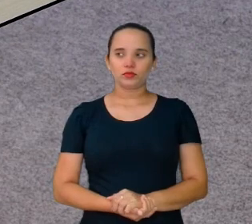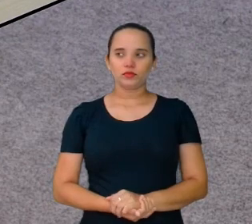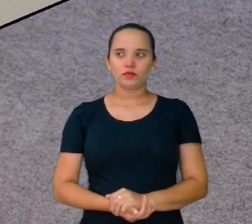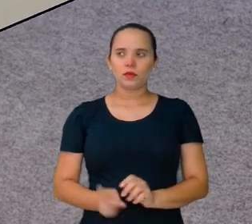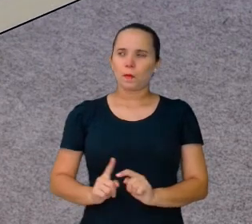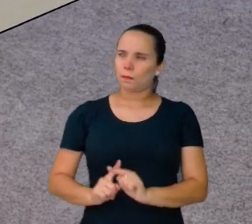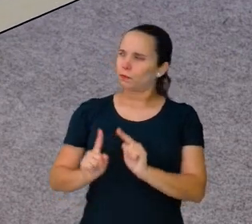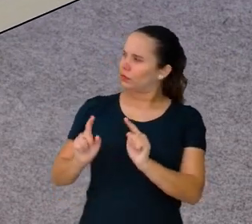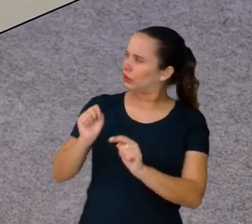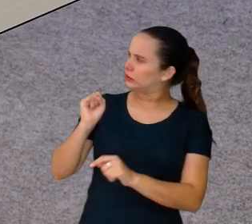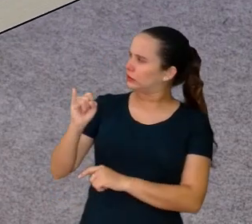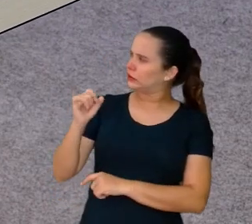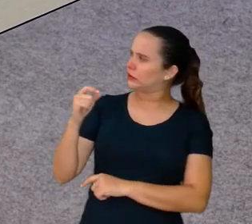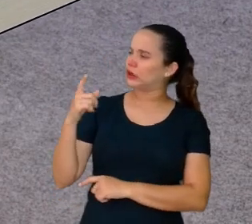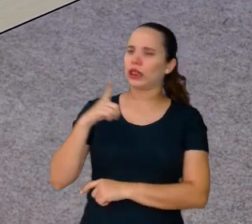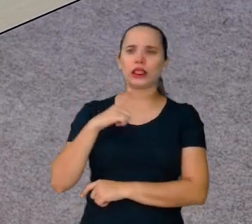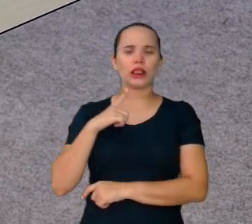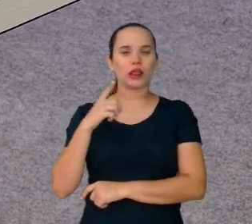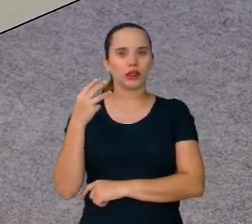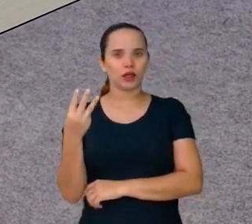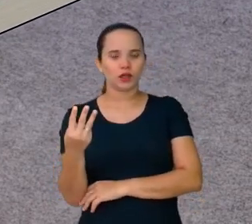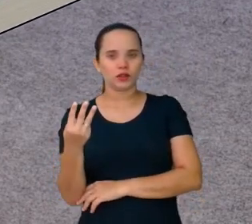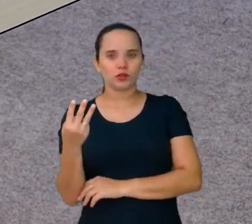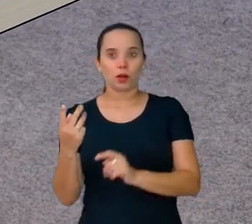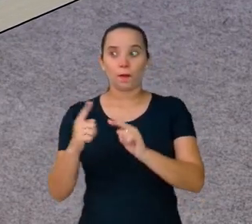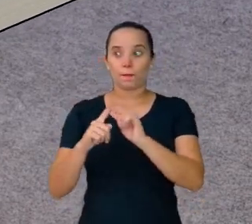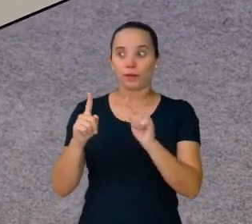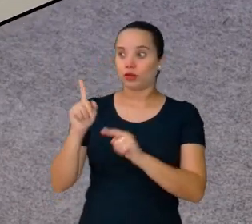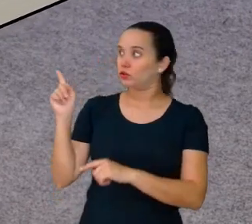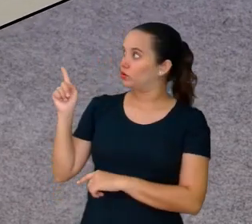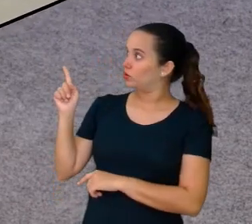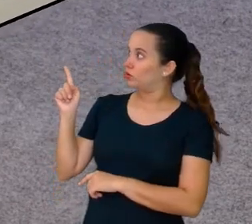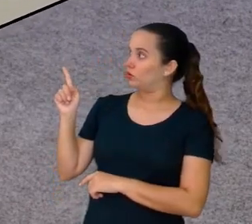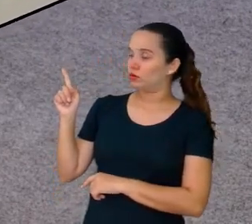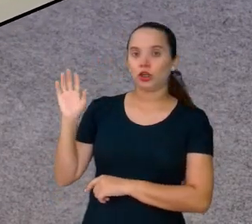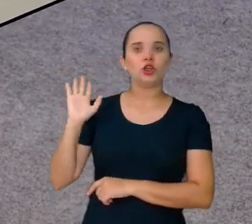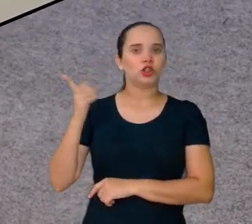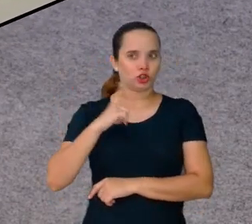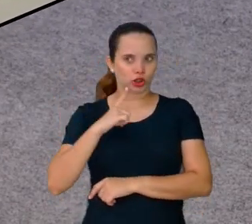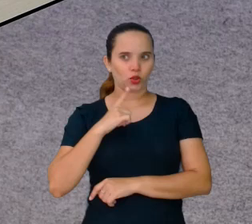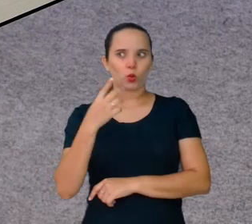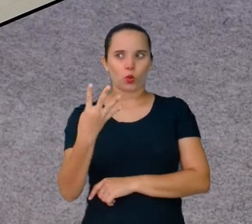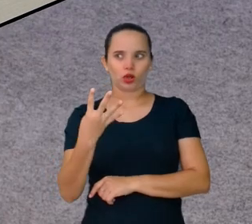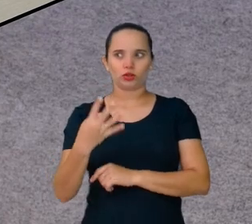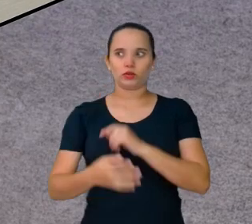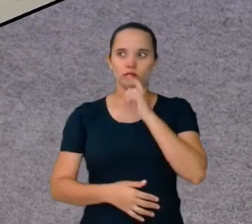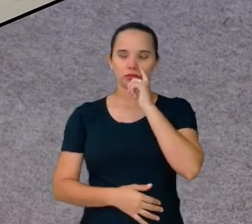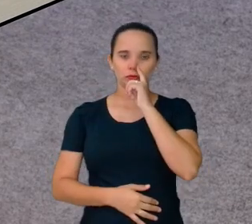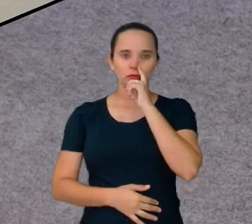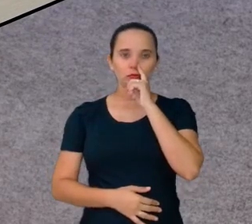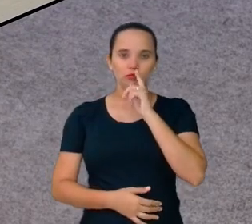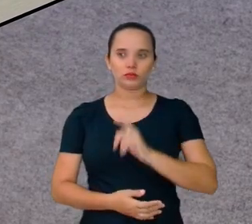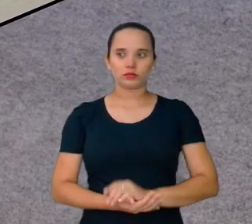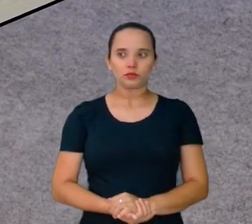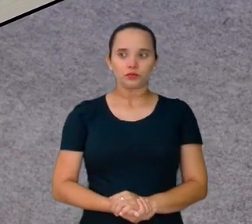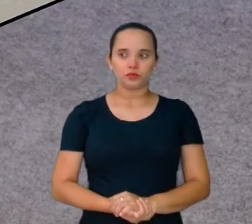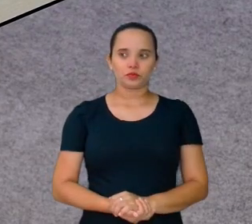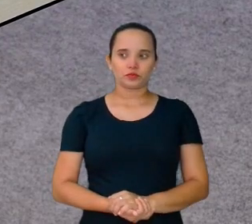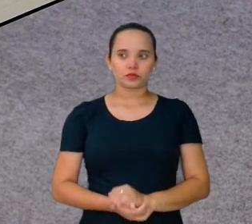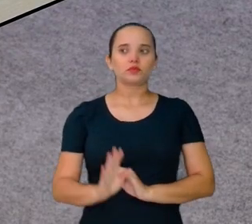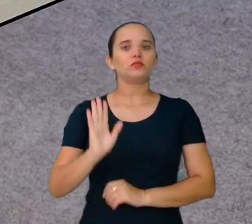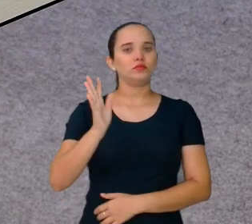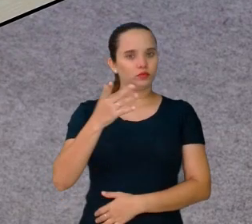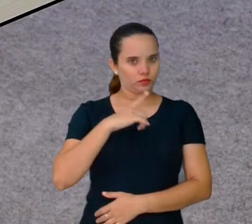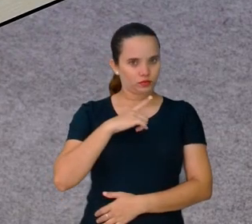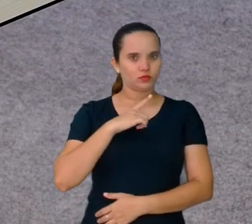se for 3? Só que este daqui eu já tenho 4. Pode trazer para cá. Aqui eu já tenho